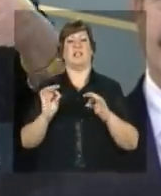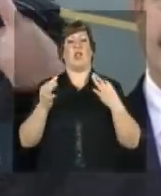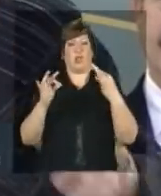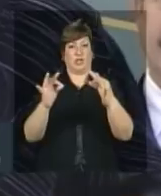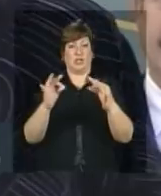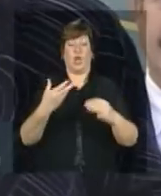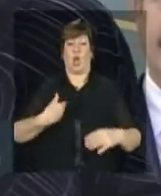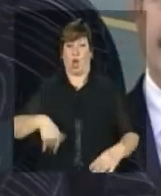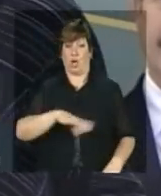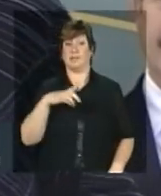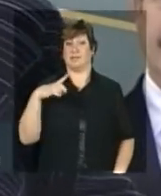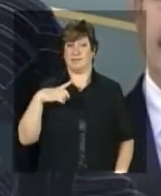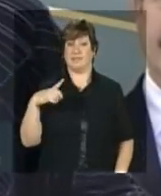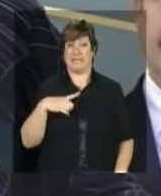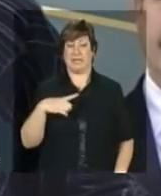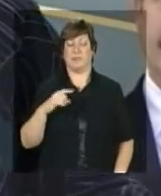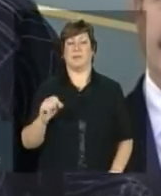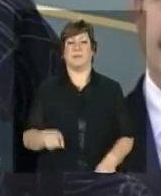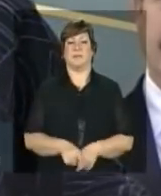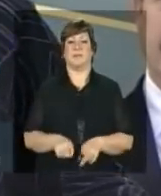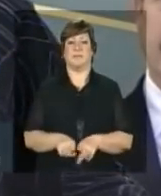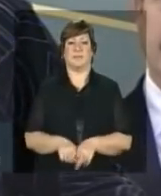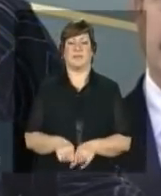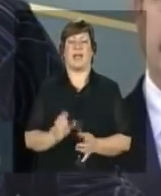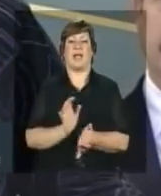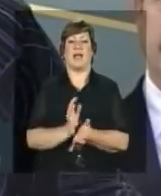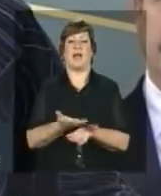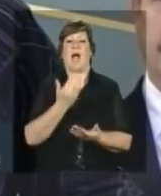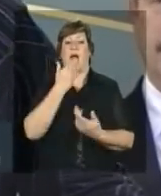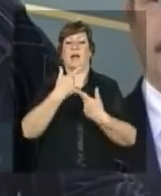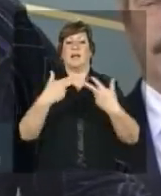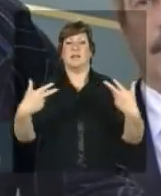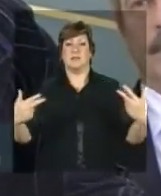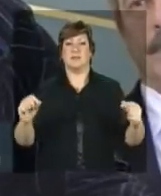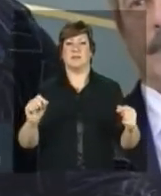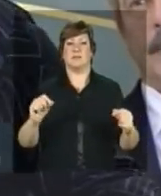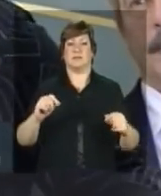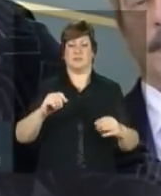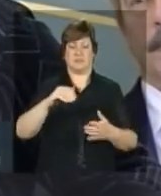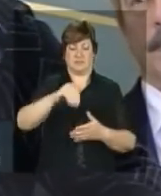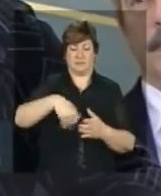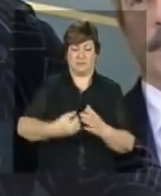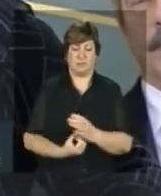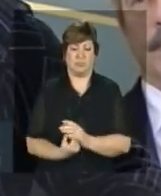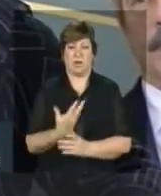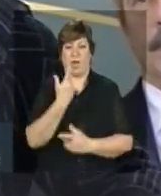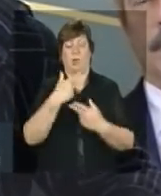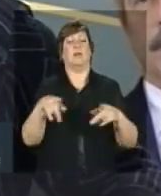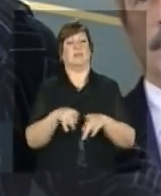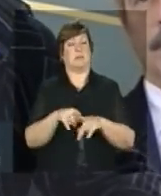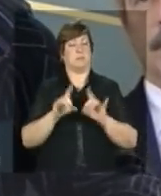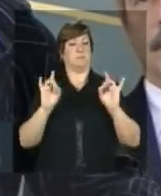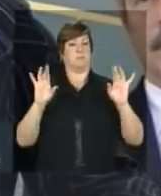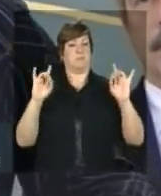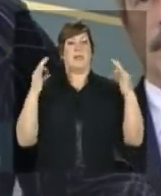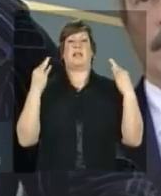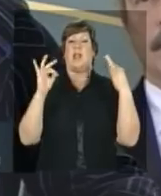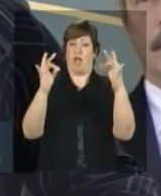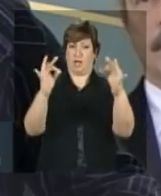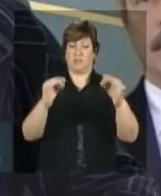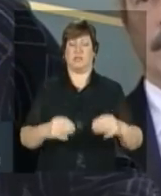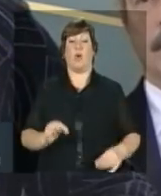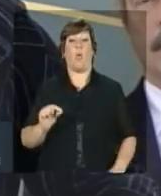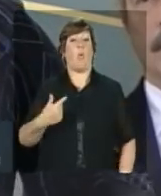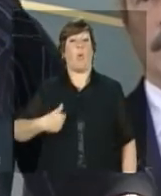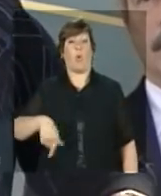nós temos na área na área dos alimentos da produção alimentar também alta tecnologia o que